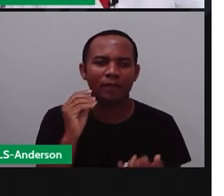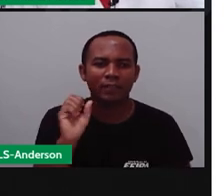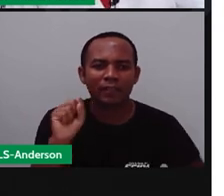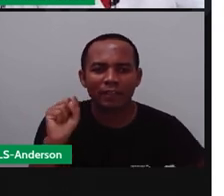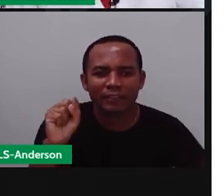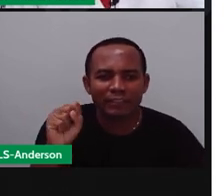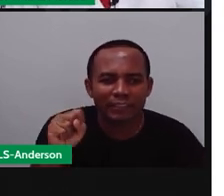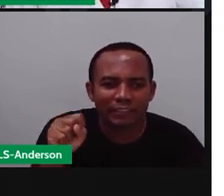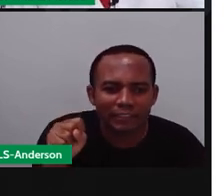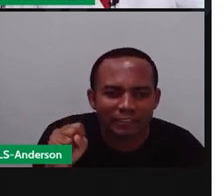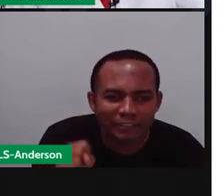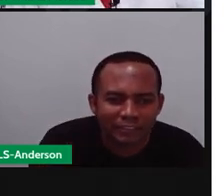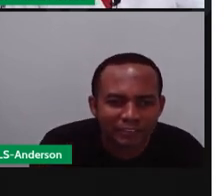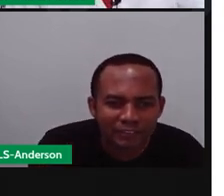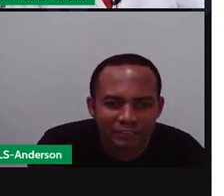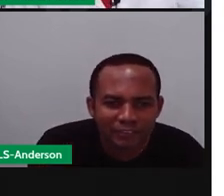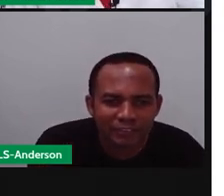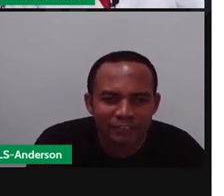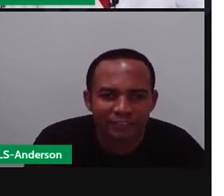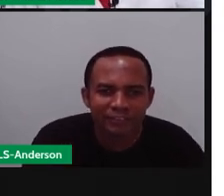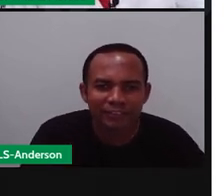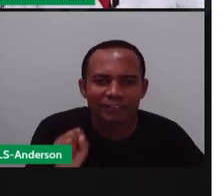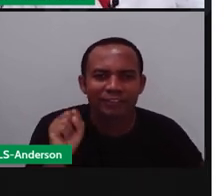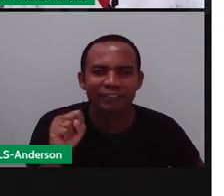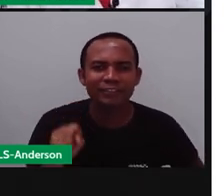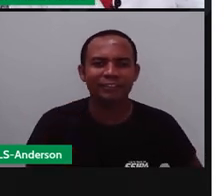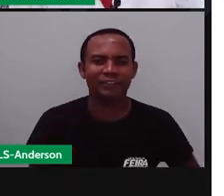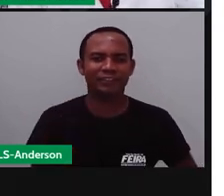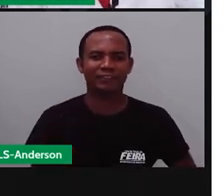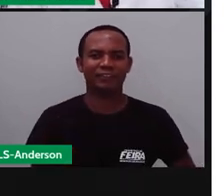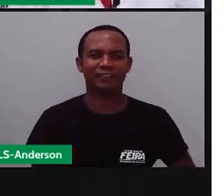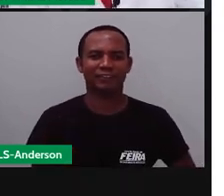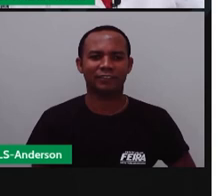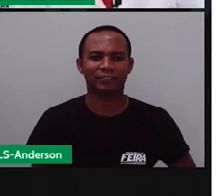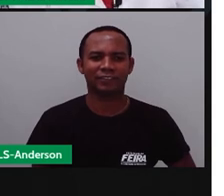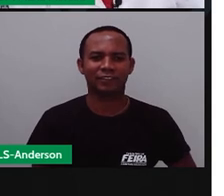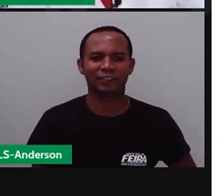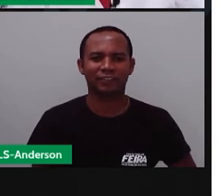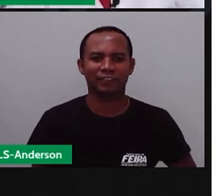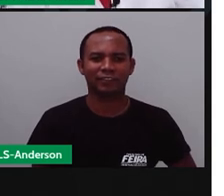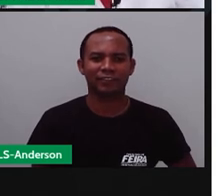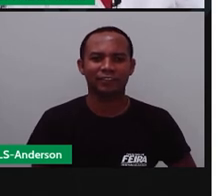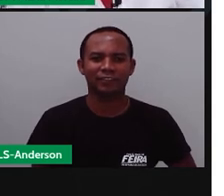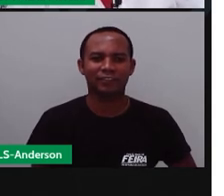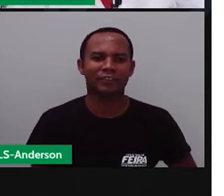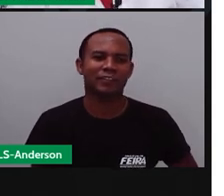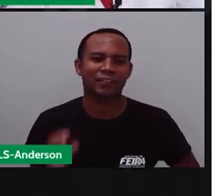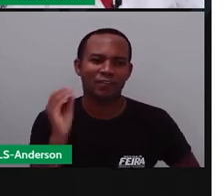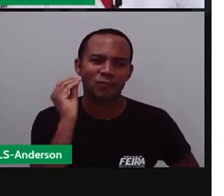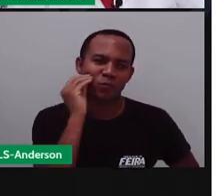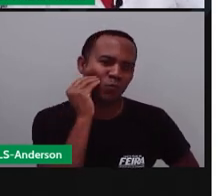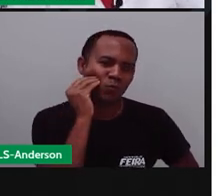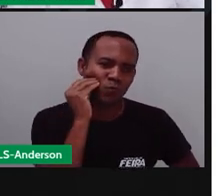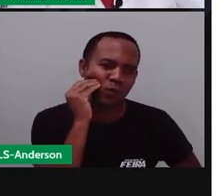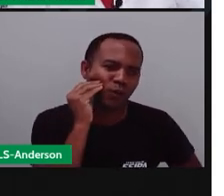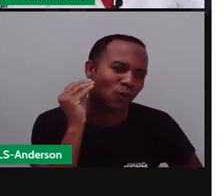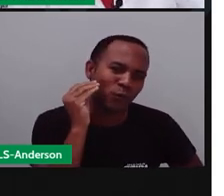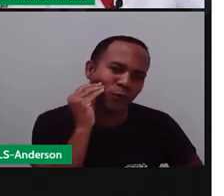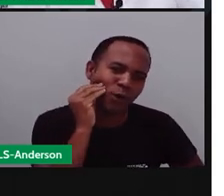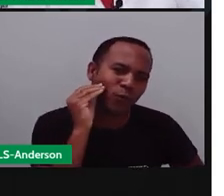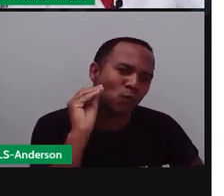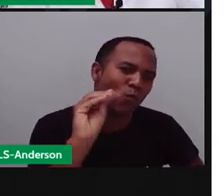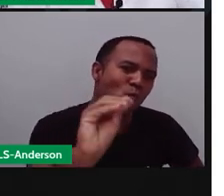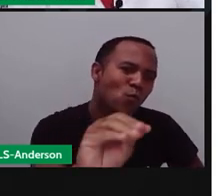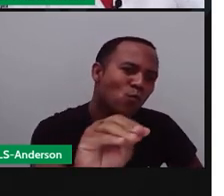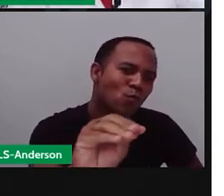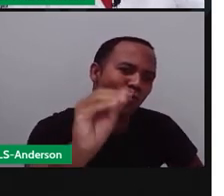Anderson? A pronúncia? Ashley, não é isso? Ashley. E manda um beijo pra Anderson.